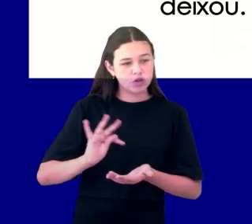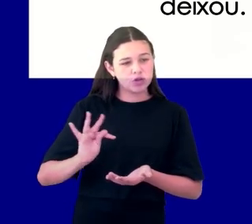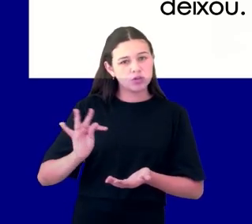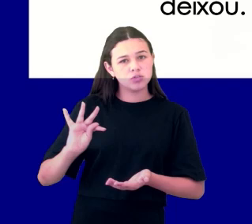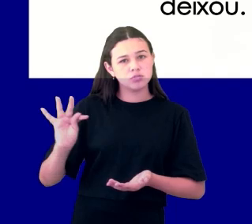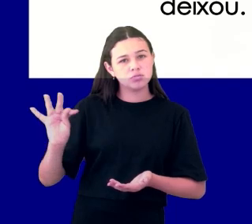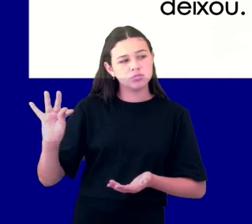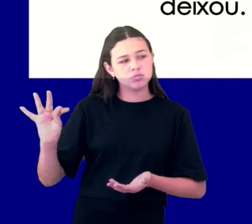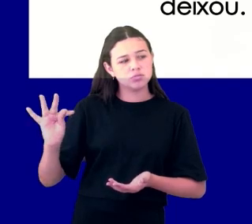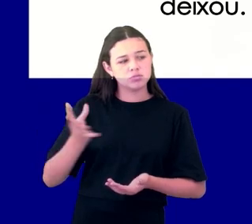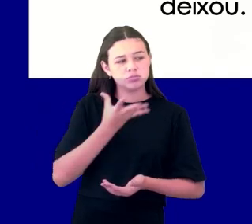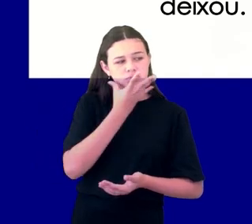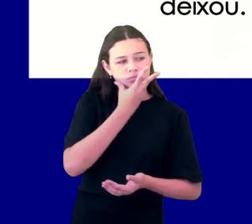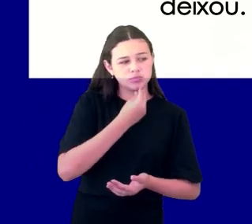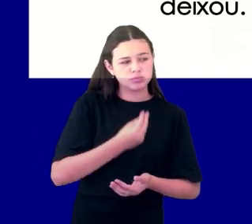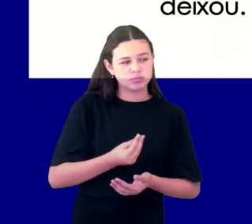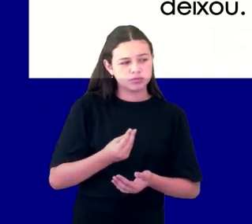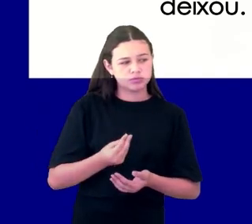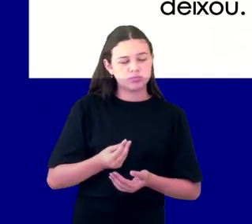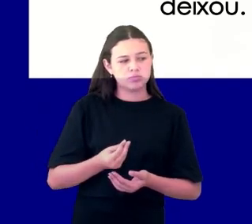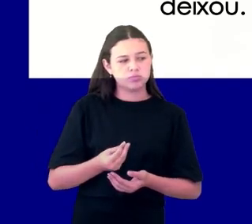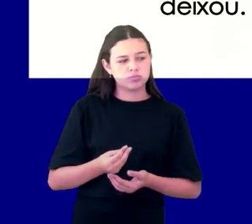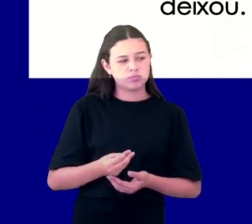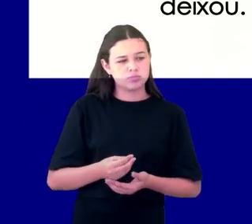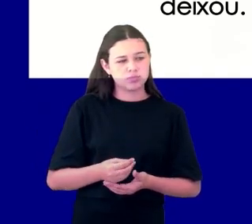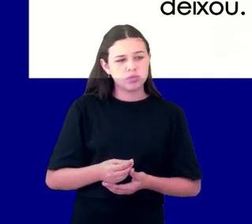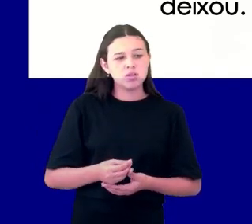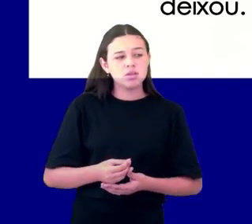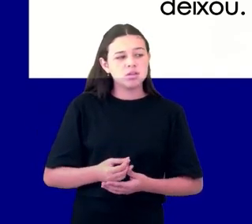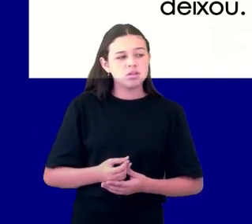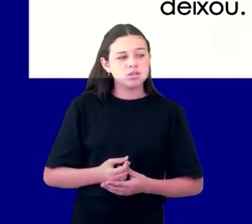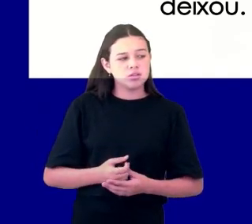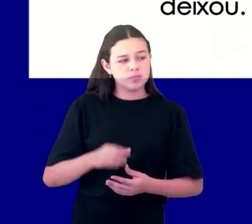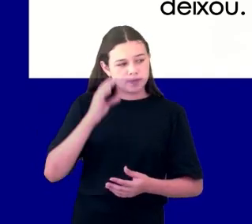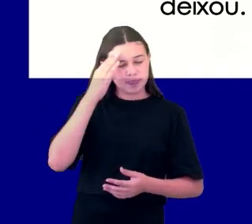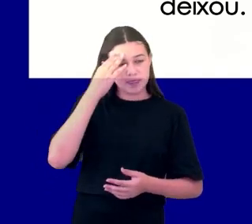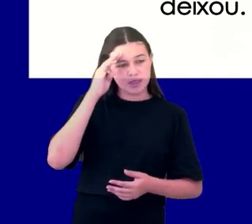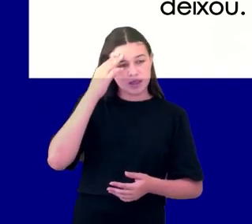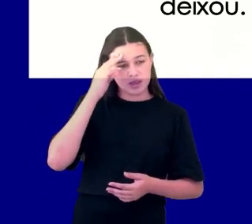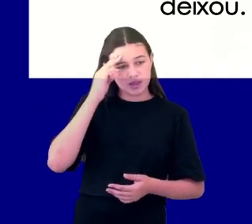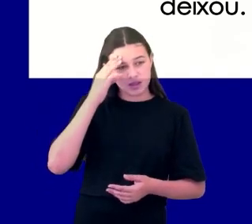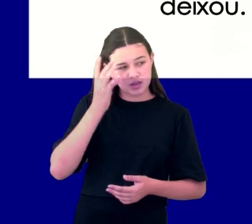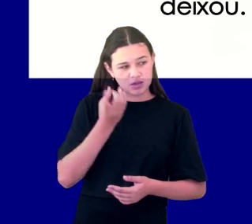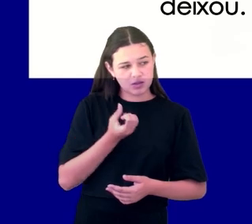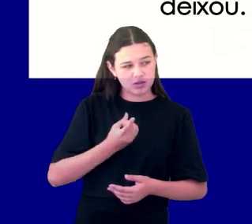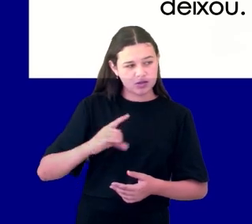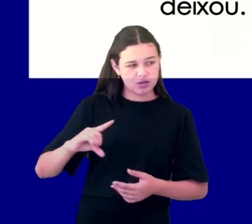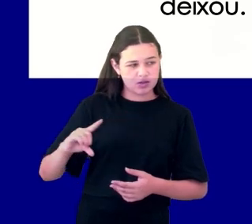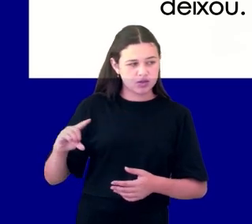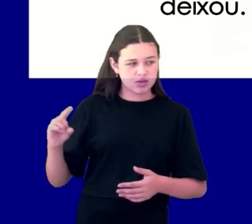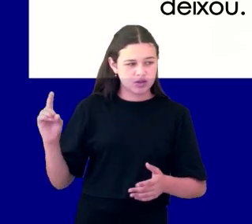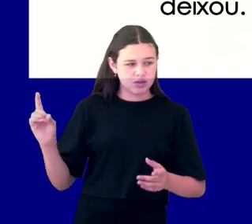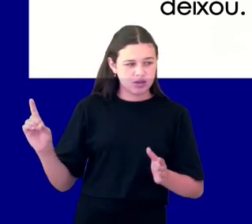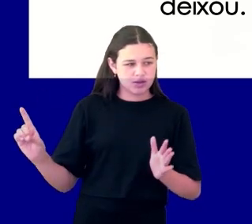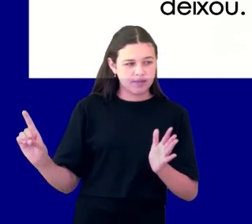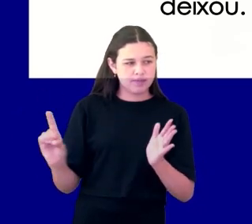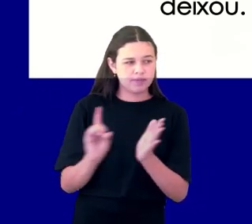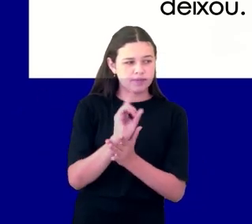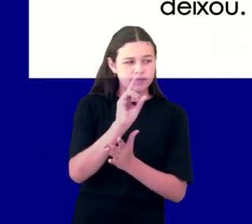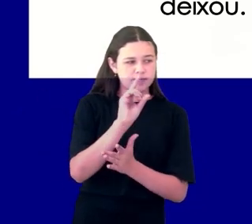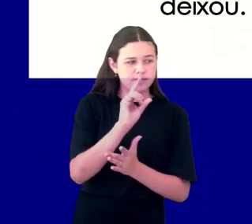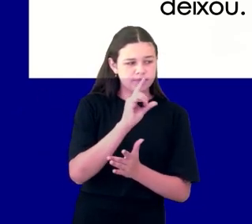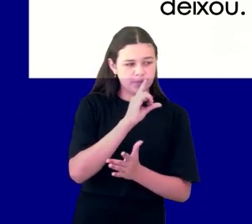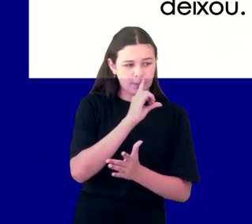ver um Deus que não invade, que não arromba, que bate na porta, e que se eu abrir a porta, Ele entra e ceará